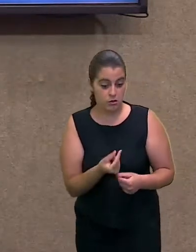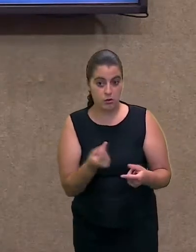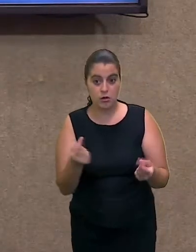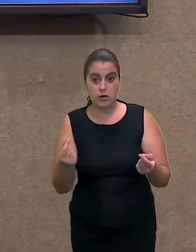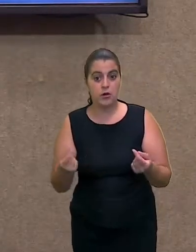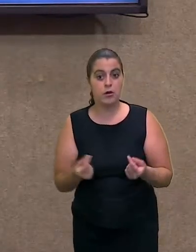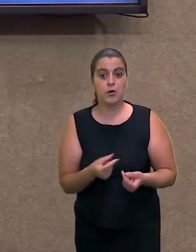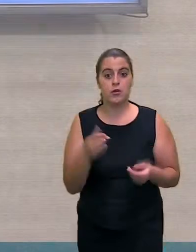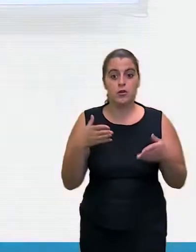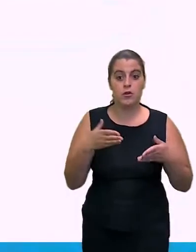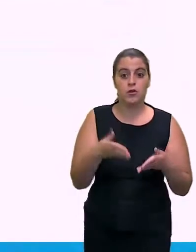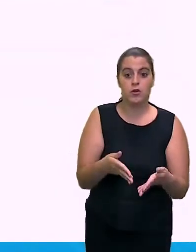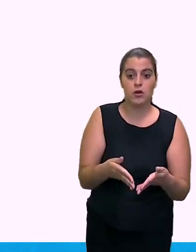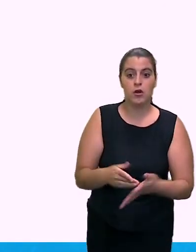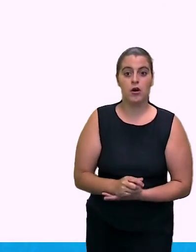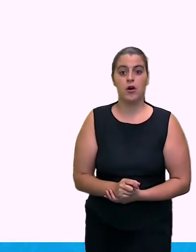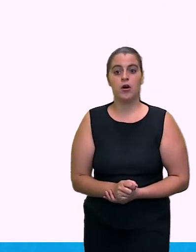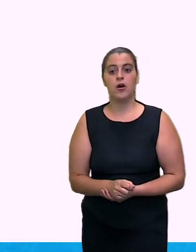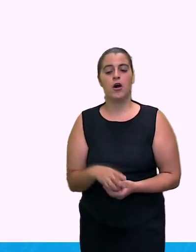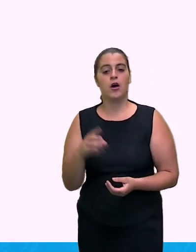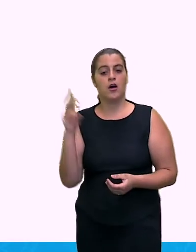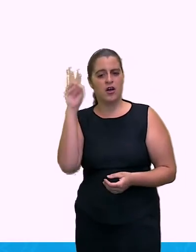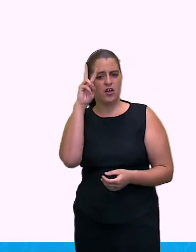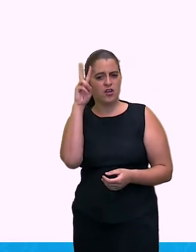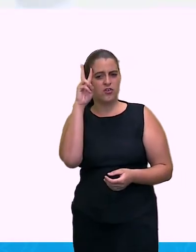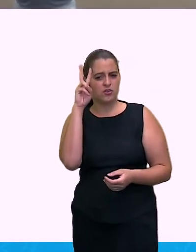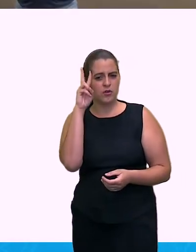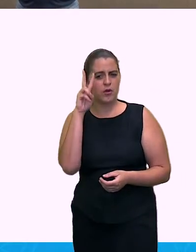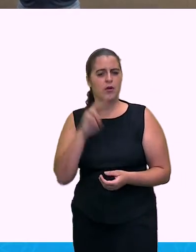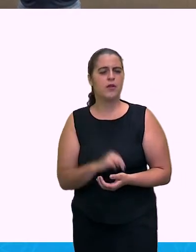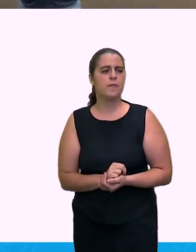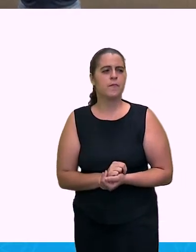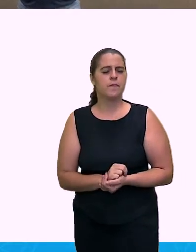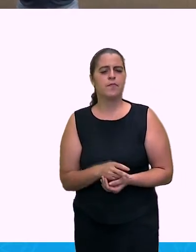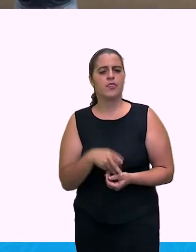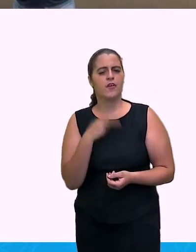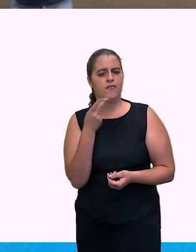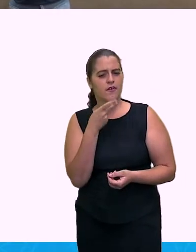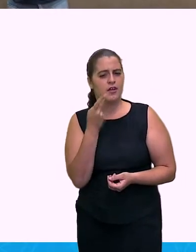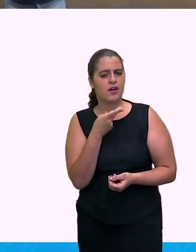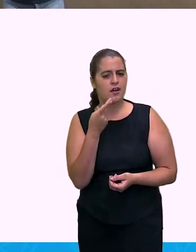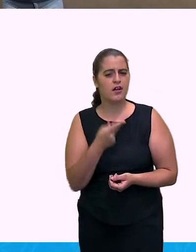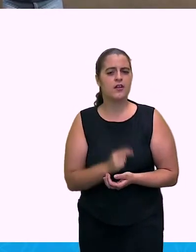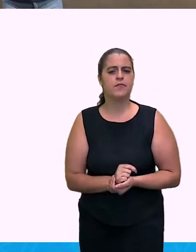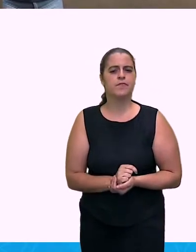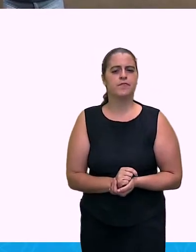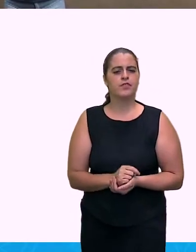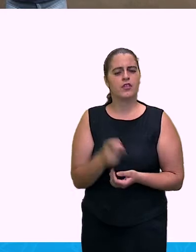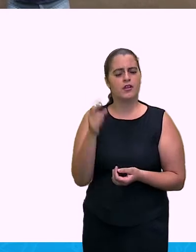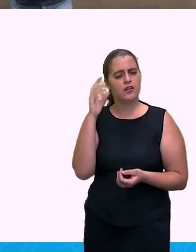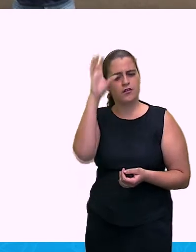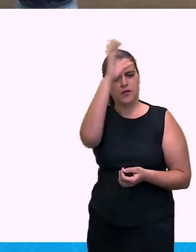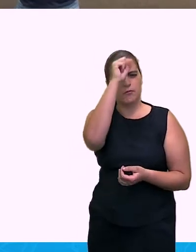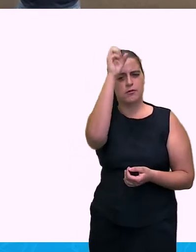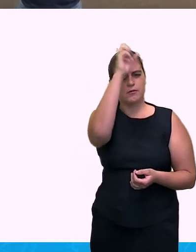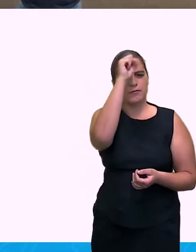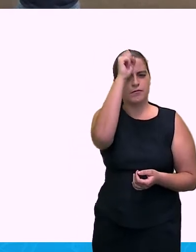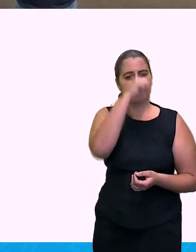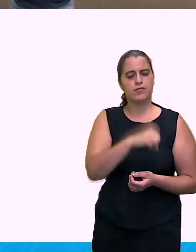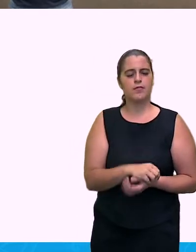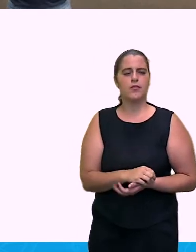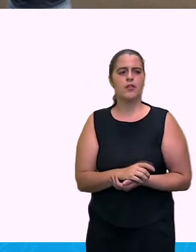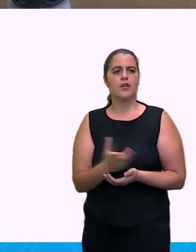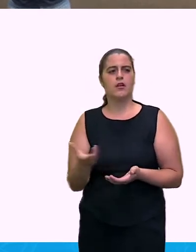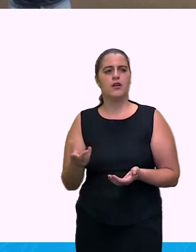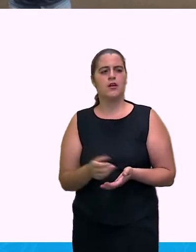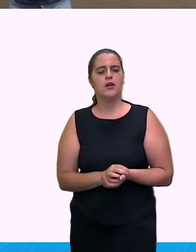quando eles chegaram, gente, a história nos conta, né? Vocês vão aprender. Não digo